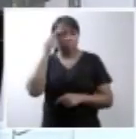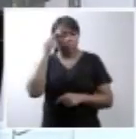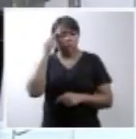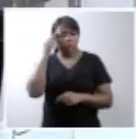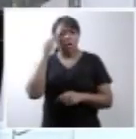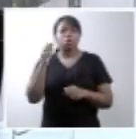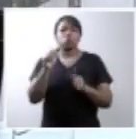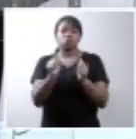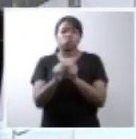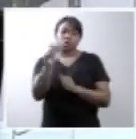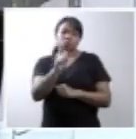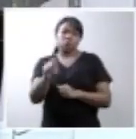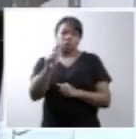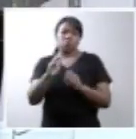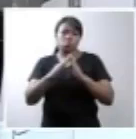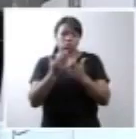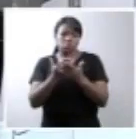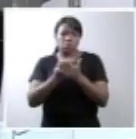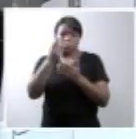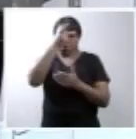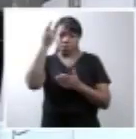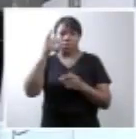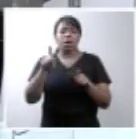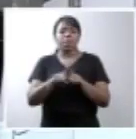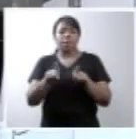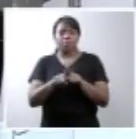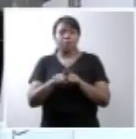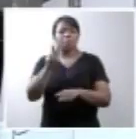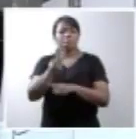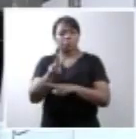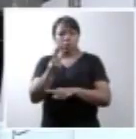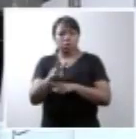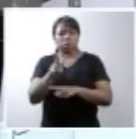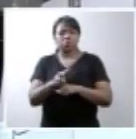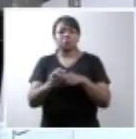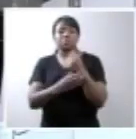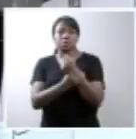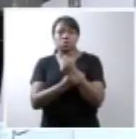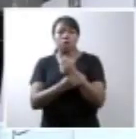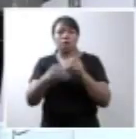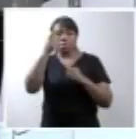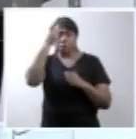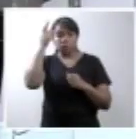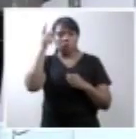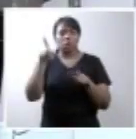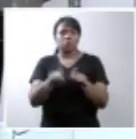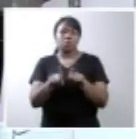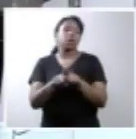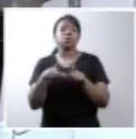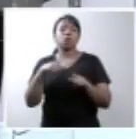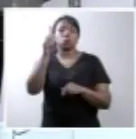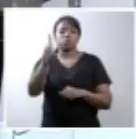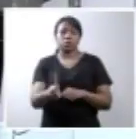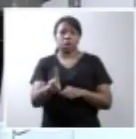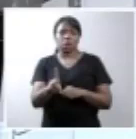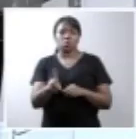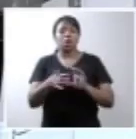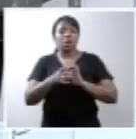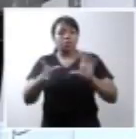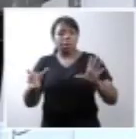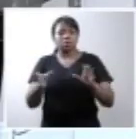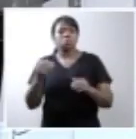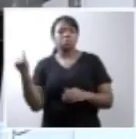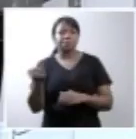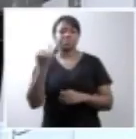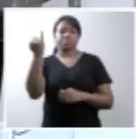escola de gente. O propósito da Convenção é promover, proteger e assegurar o exercício pleno equitativo de todos os direitos humanos e liberdades